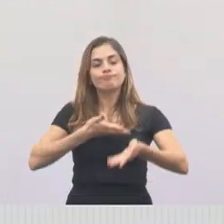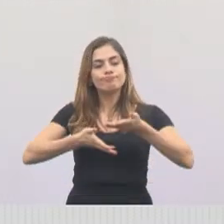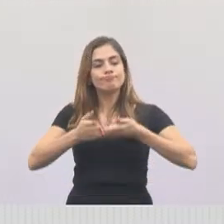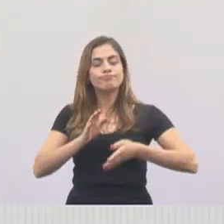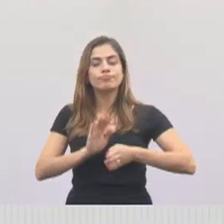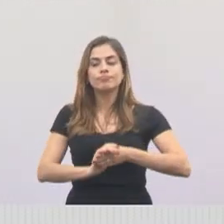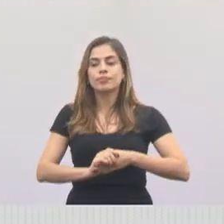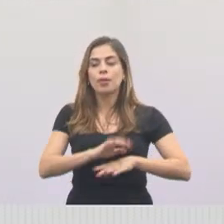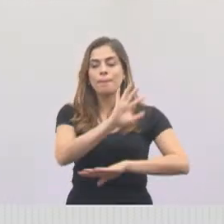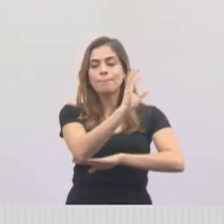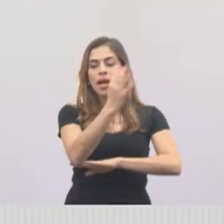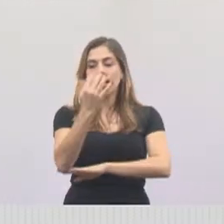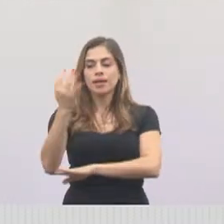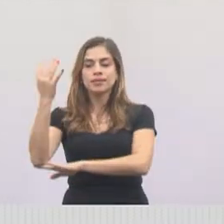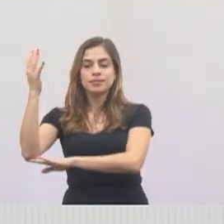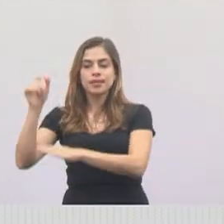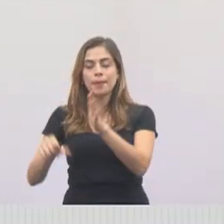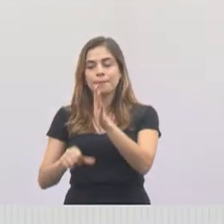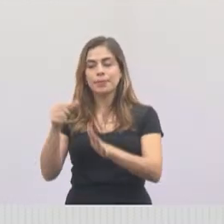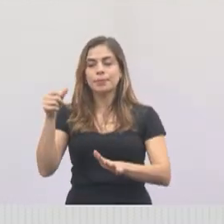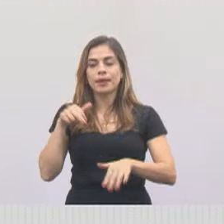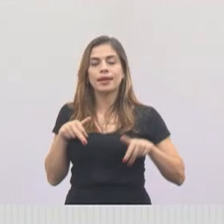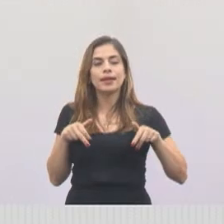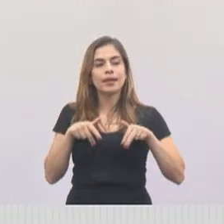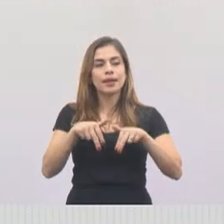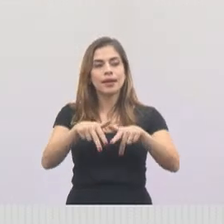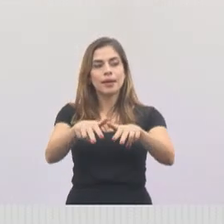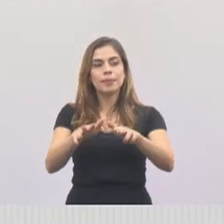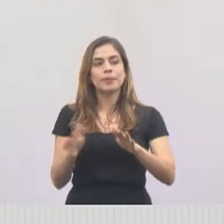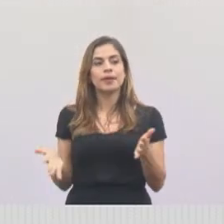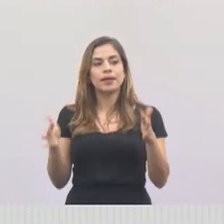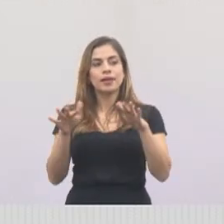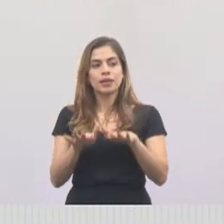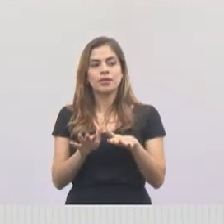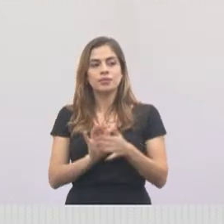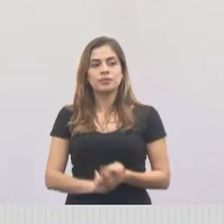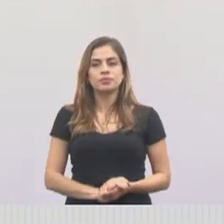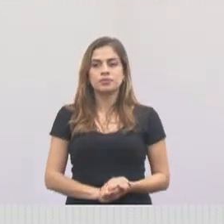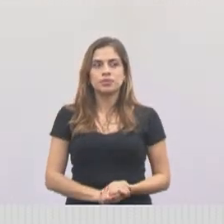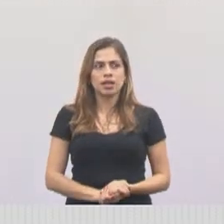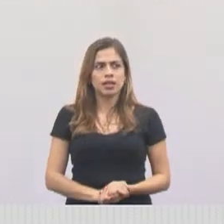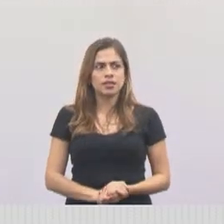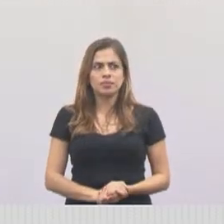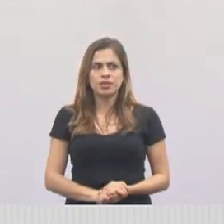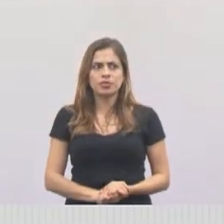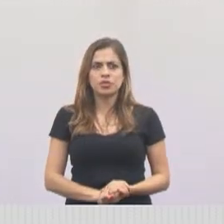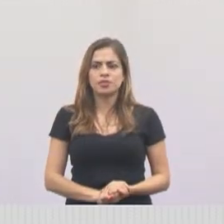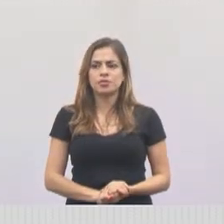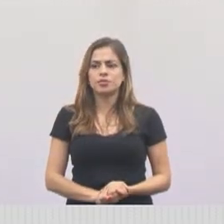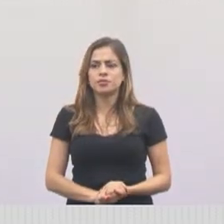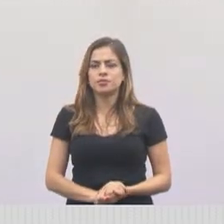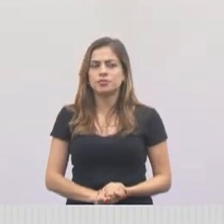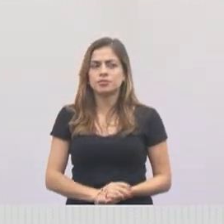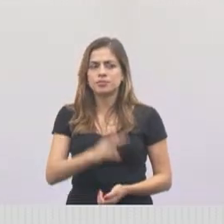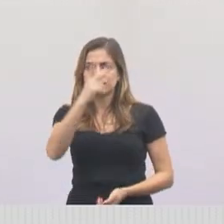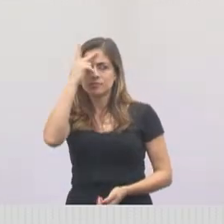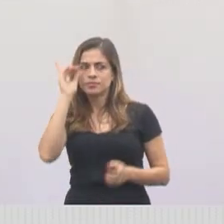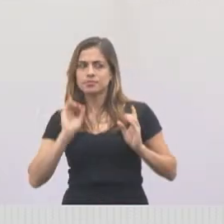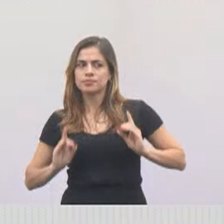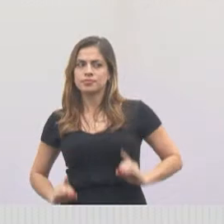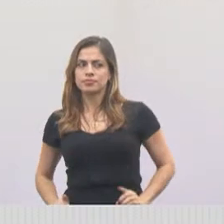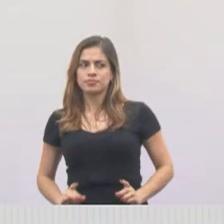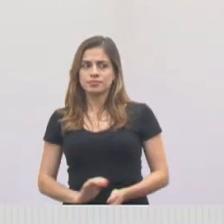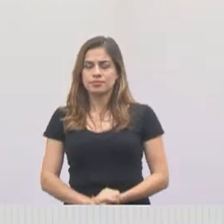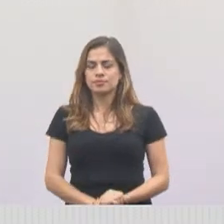no Parque da Cidade para a primeira caminhada da pessoa com deficiência. Está